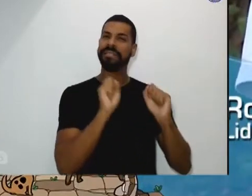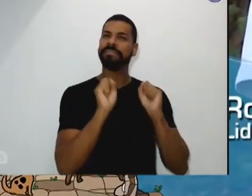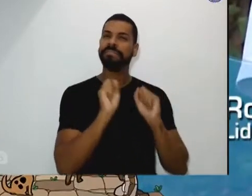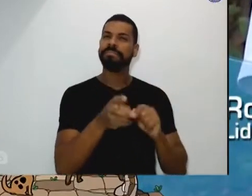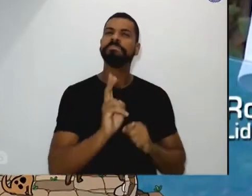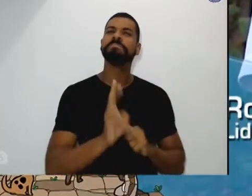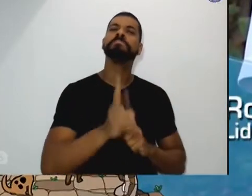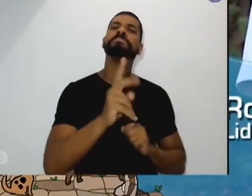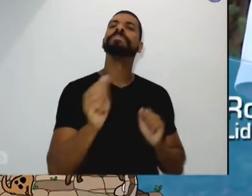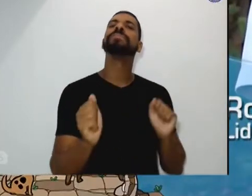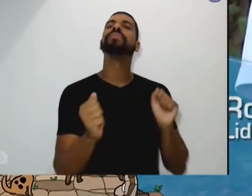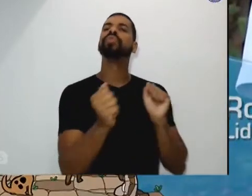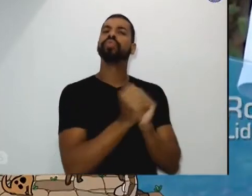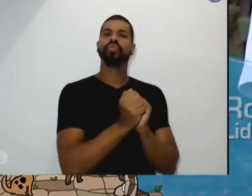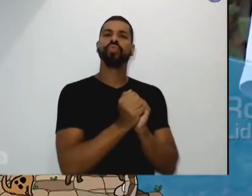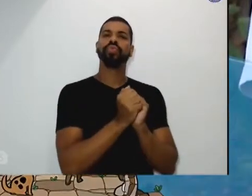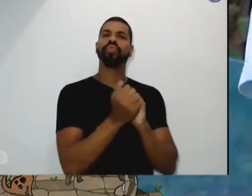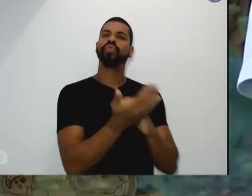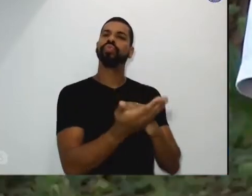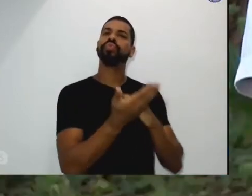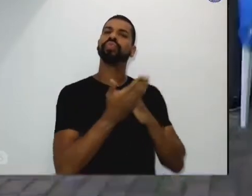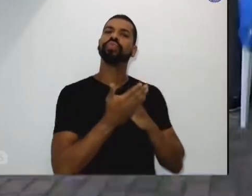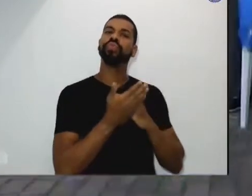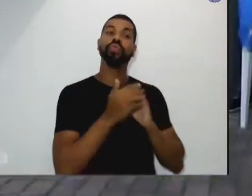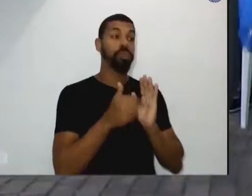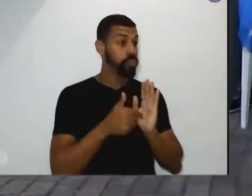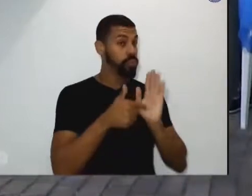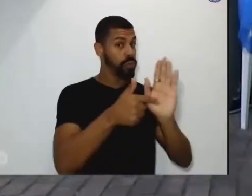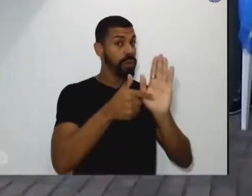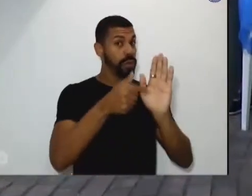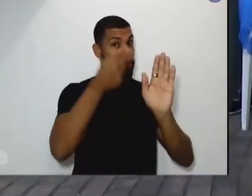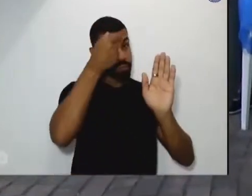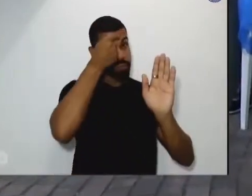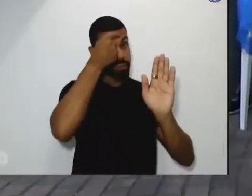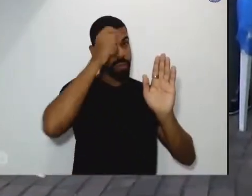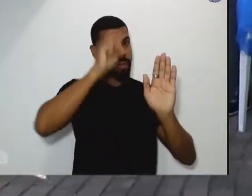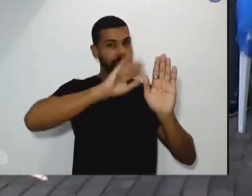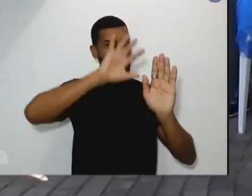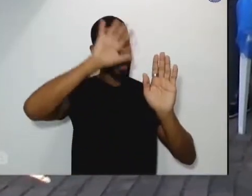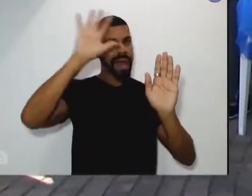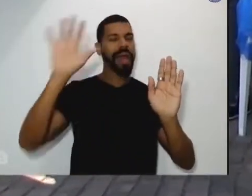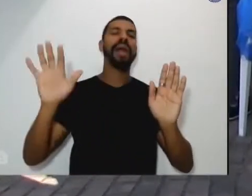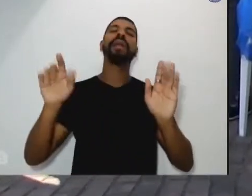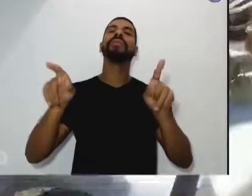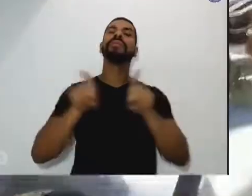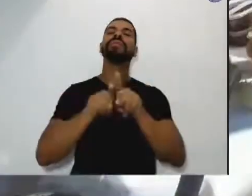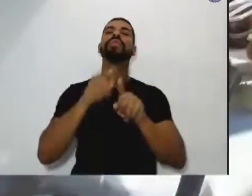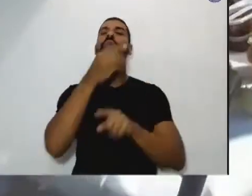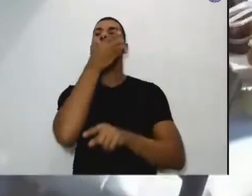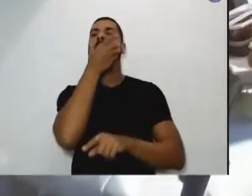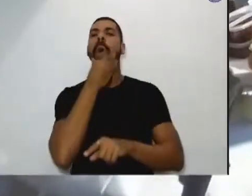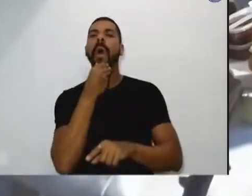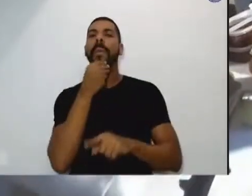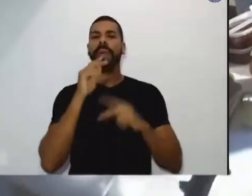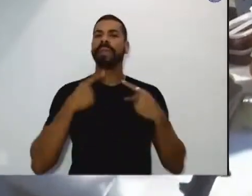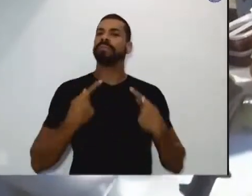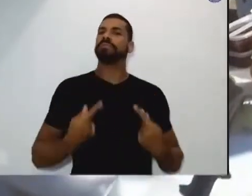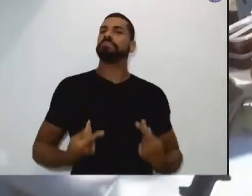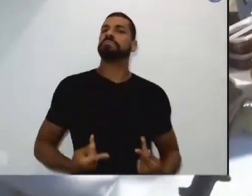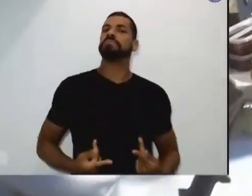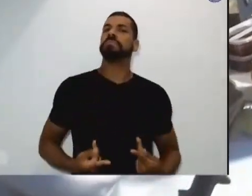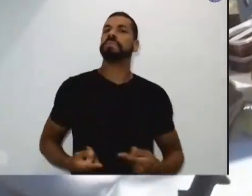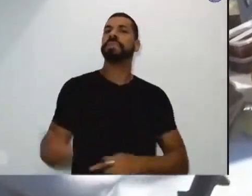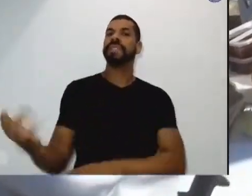mostrando de forma coerente que essa relação de homem e natureza, ela não pode nos